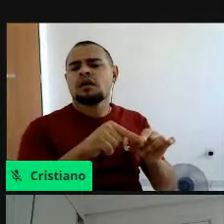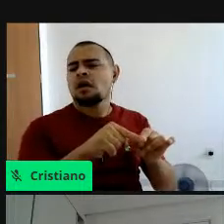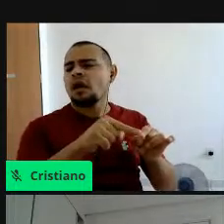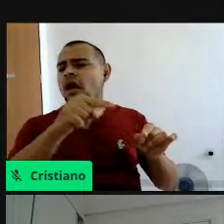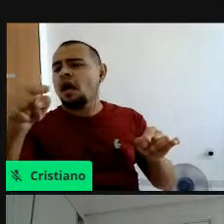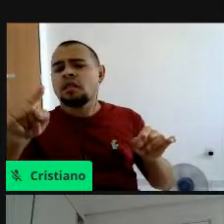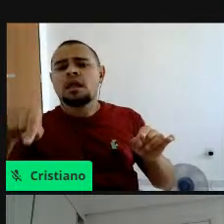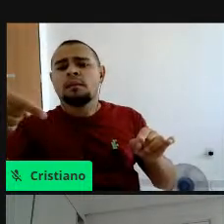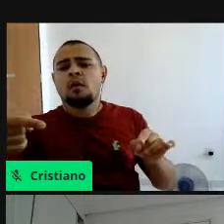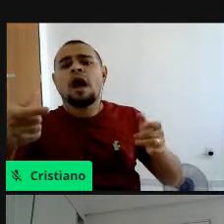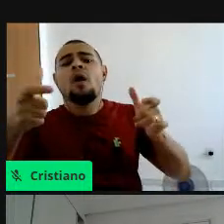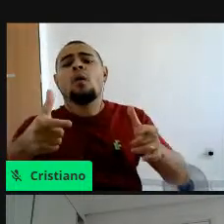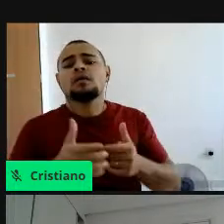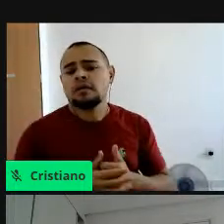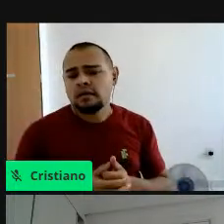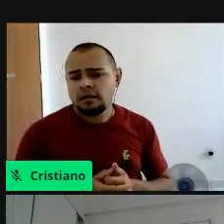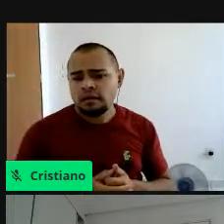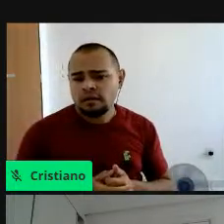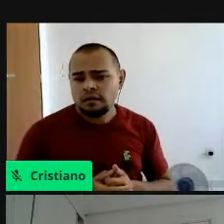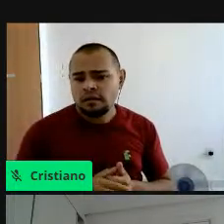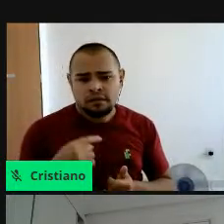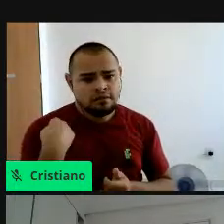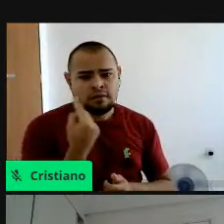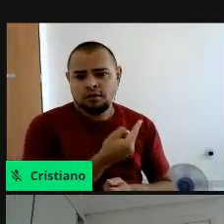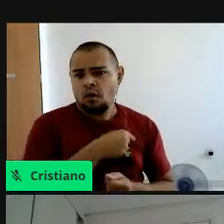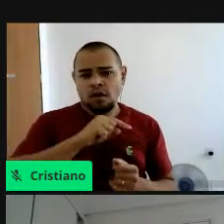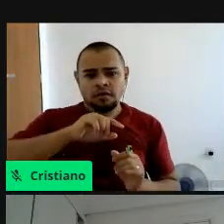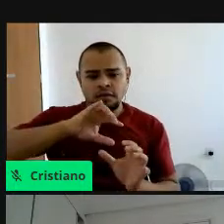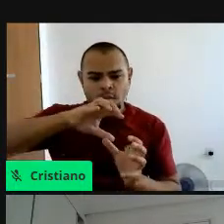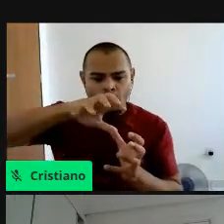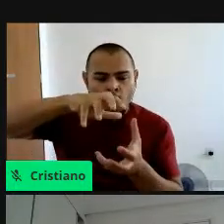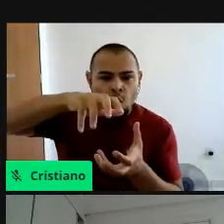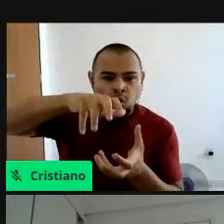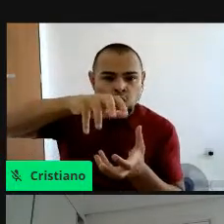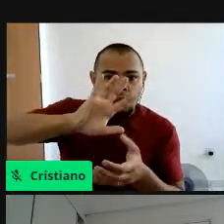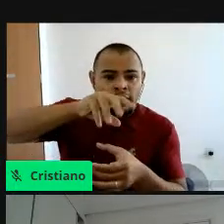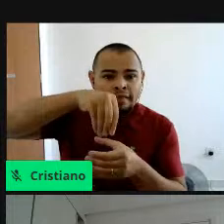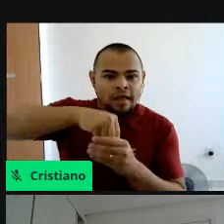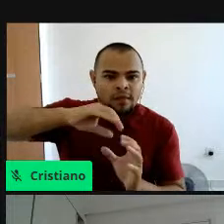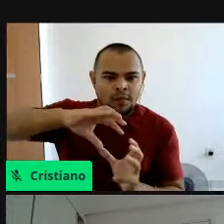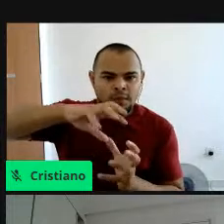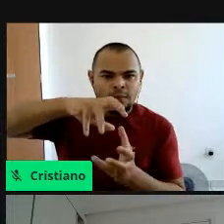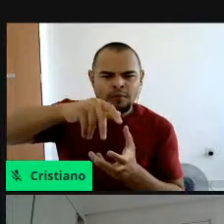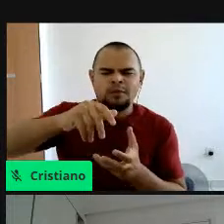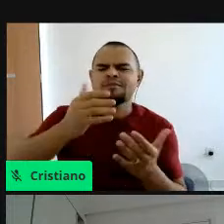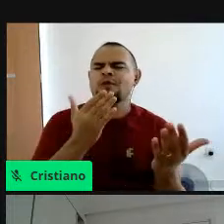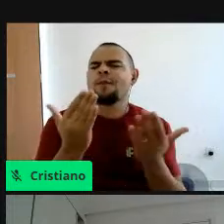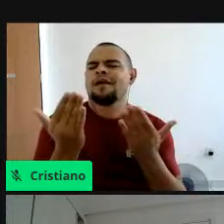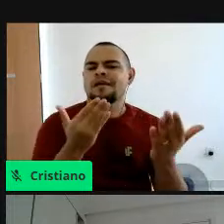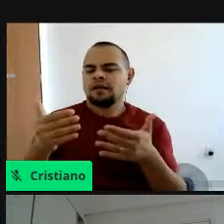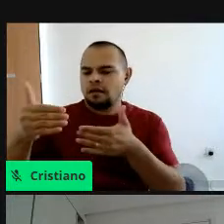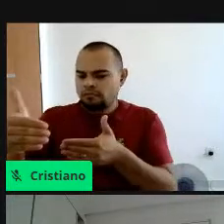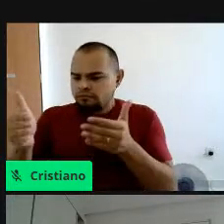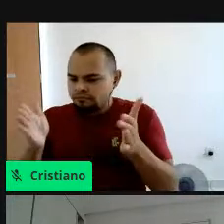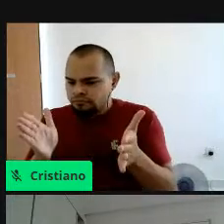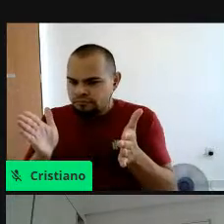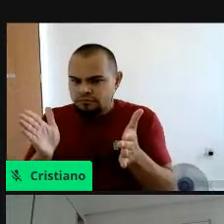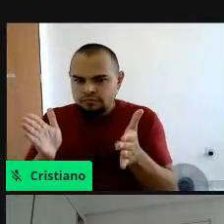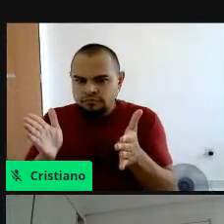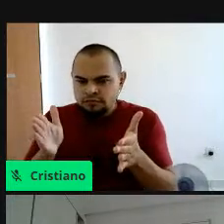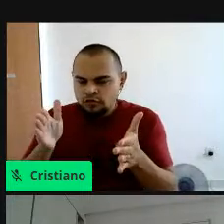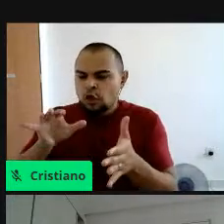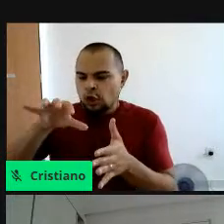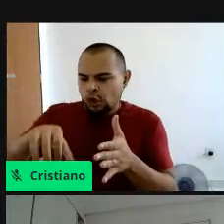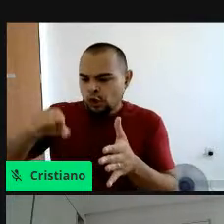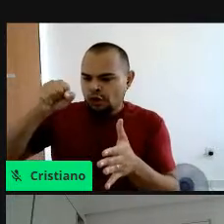estamos dentro de um planeta, eu chamo assim, a gente está dentro de uma caixinha, né, a gente está dentro de uma caixa, então, tudo a gente tira dela e tudo a